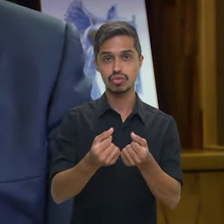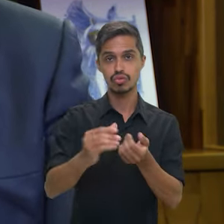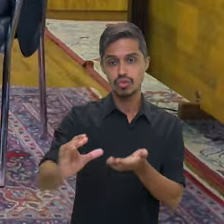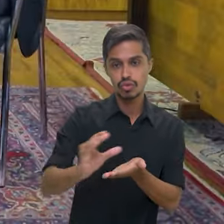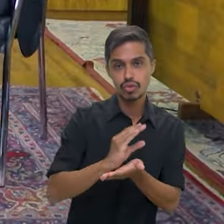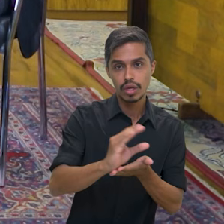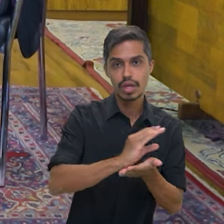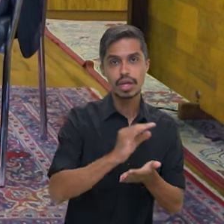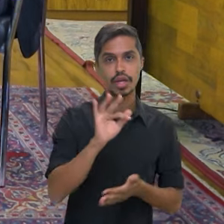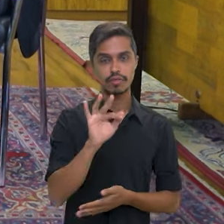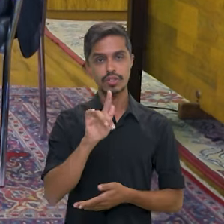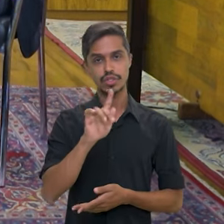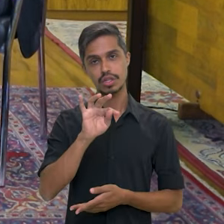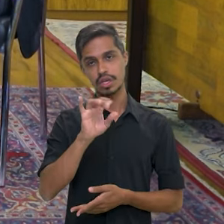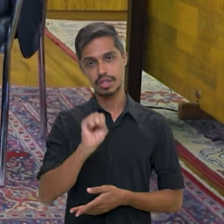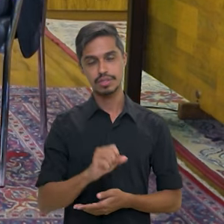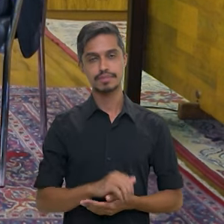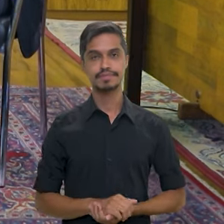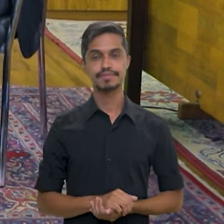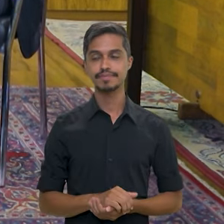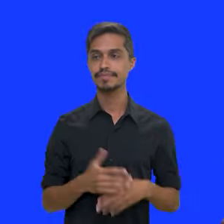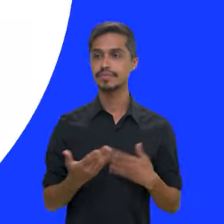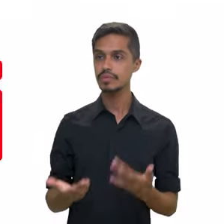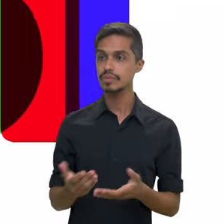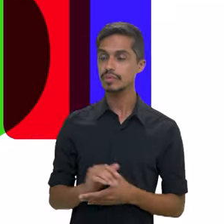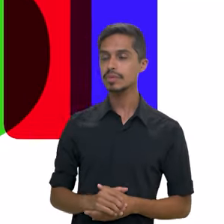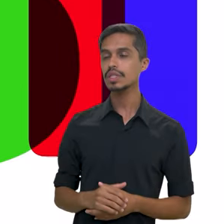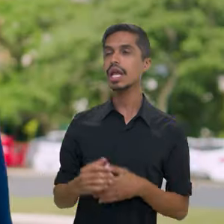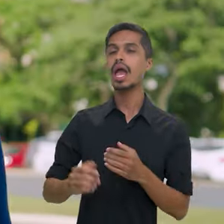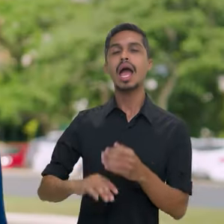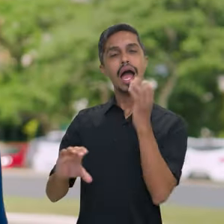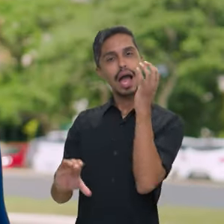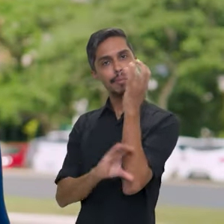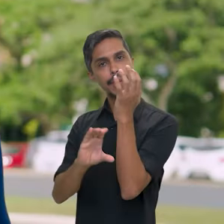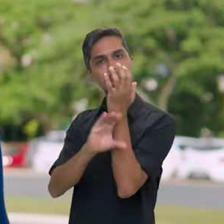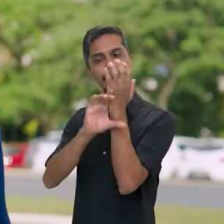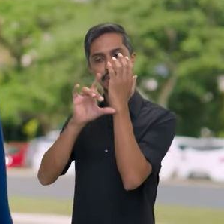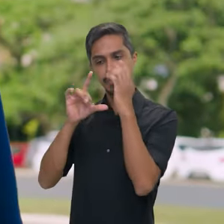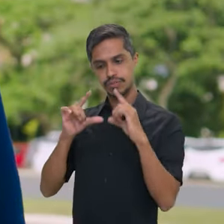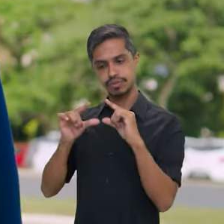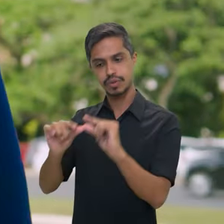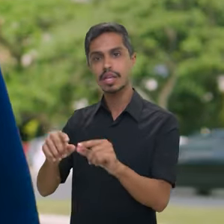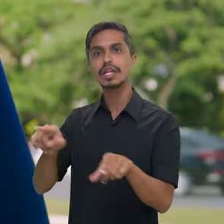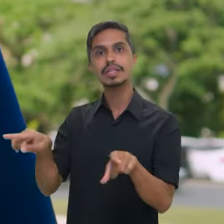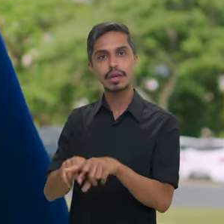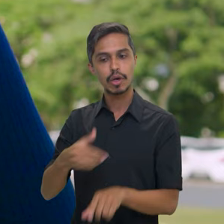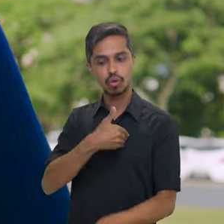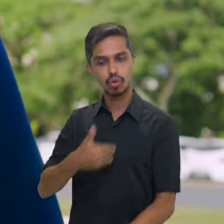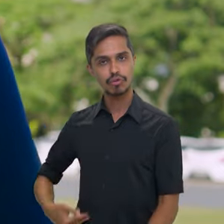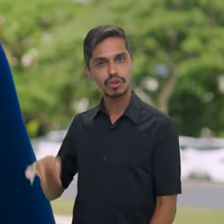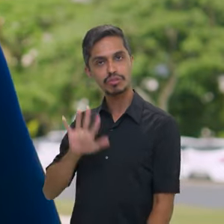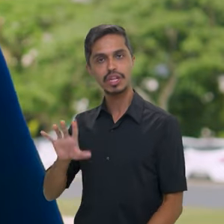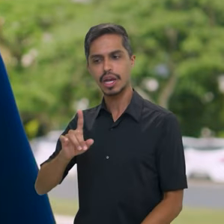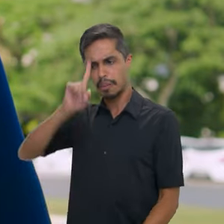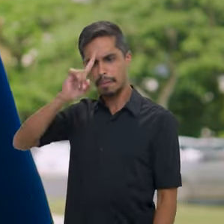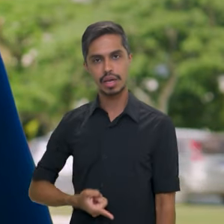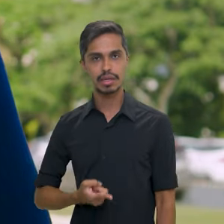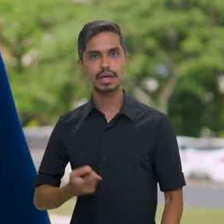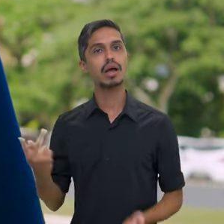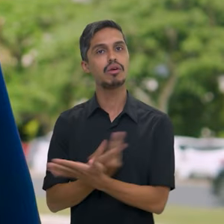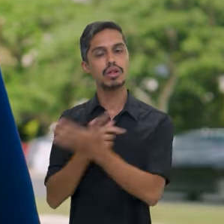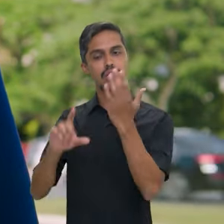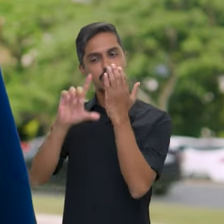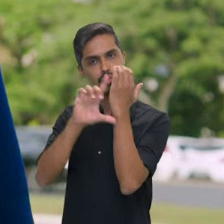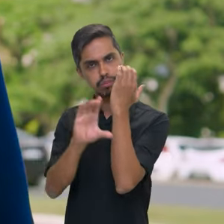eficiência da arrecadação do fundo de garantia. Seguramente vai melhorar muito. A desburocratização também é uma palavra de ordem no